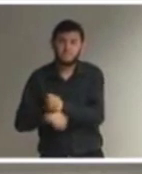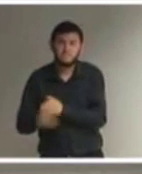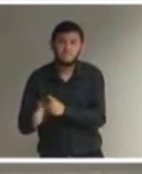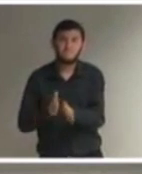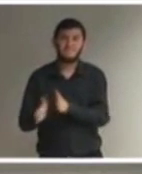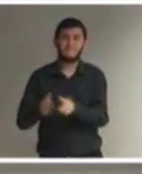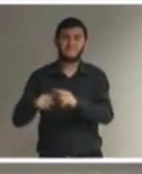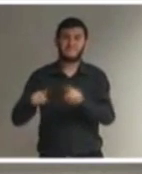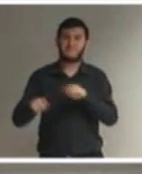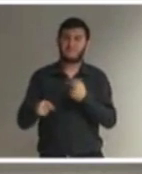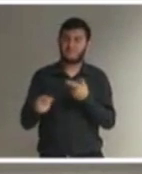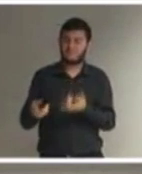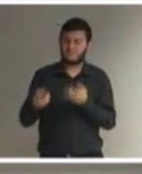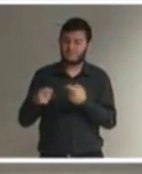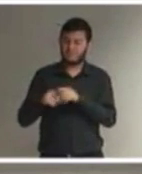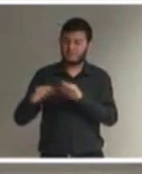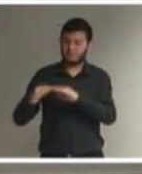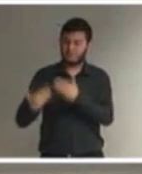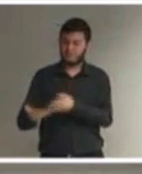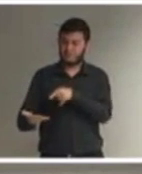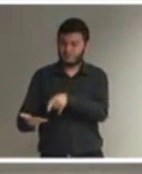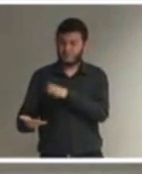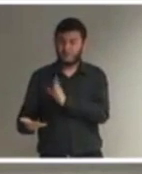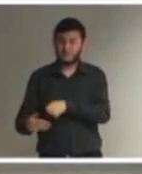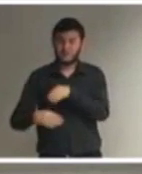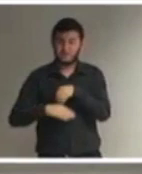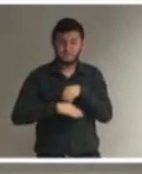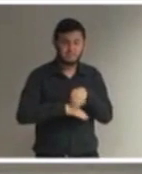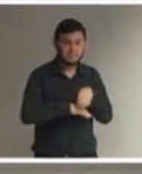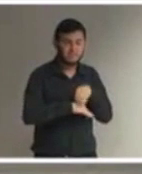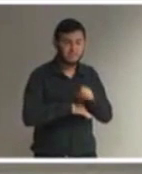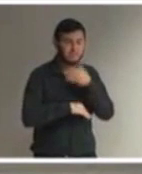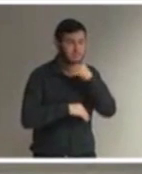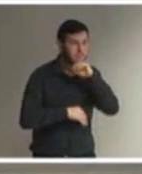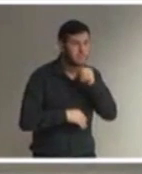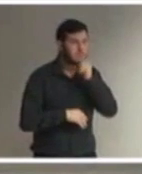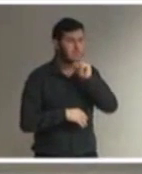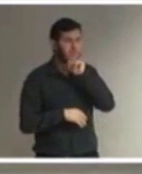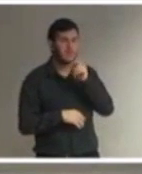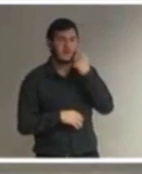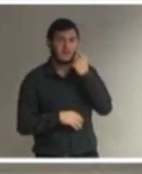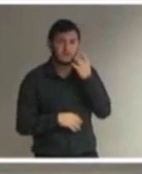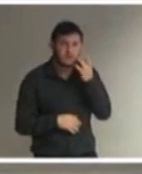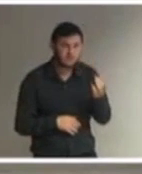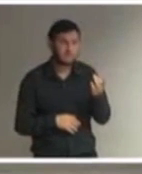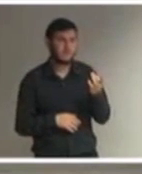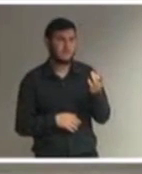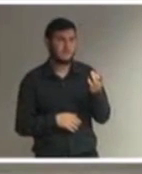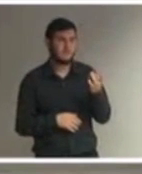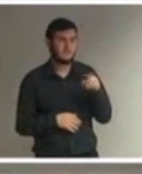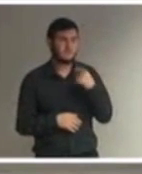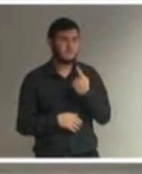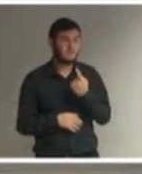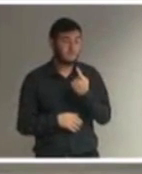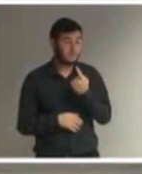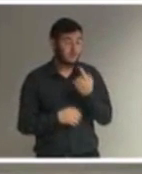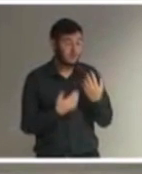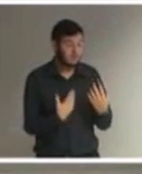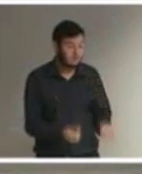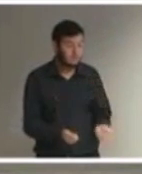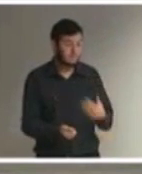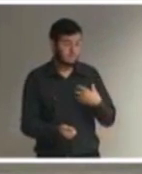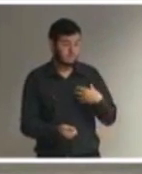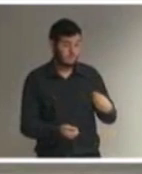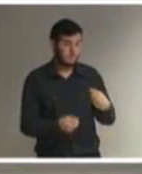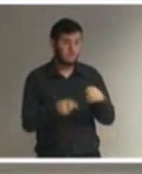acabavam dizendo para os pais, olha, pai, mãe, receber o seu filho em